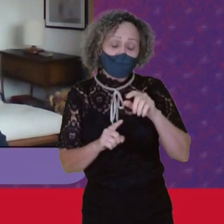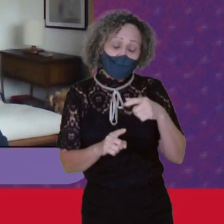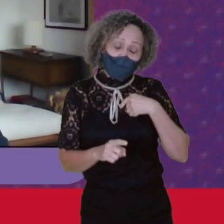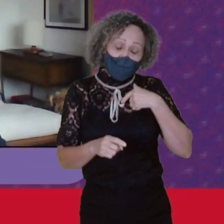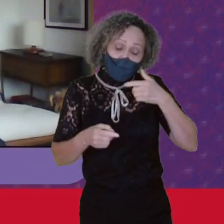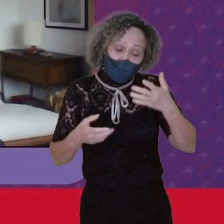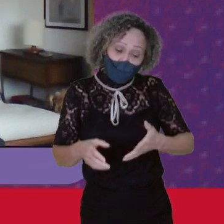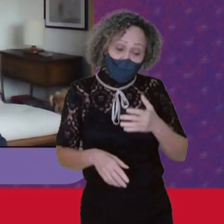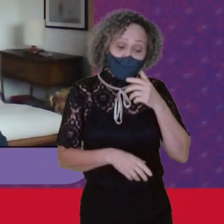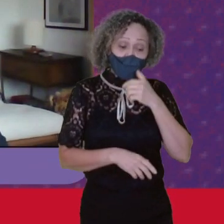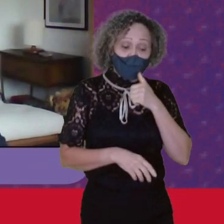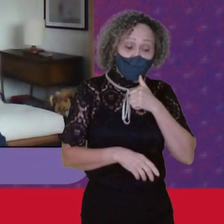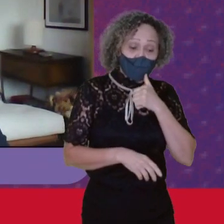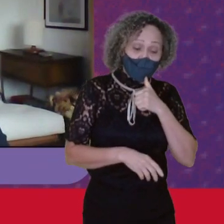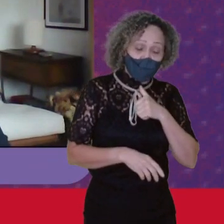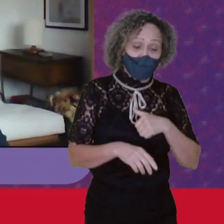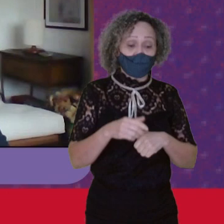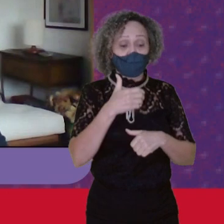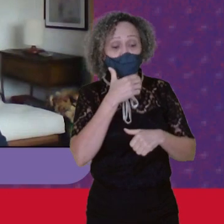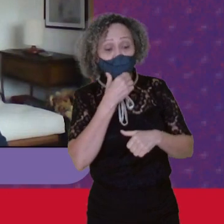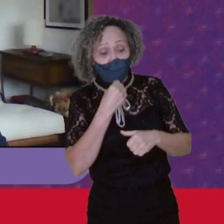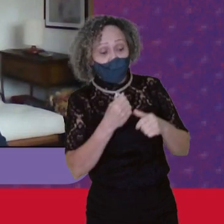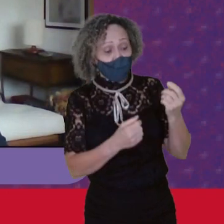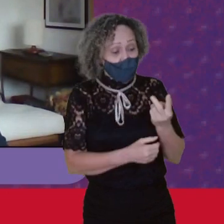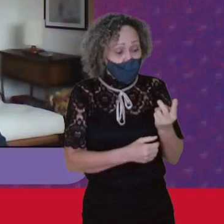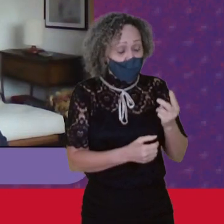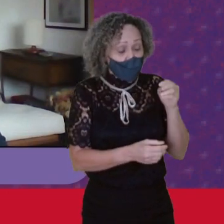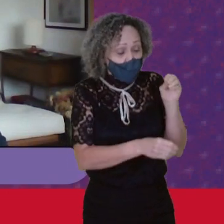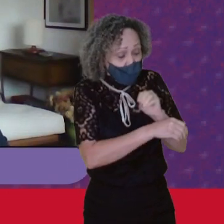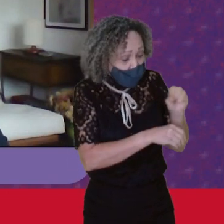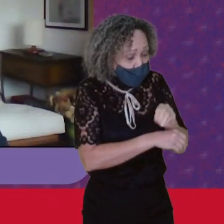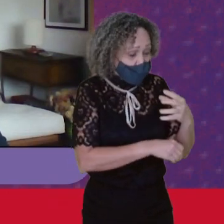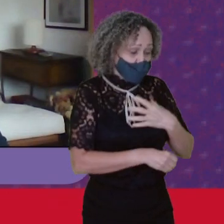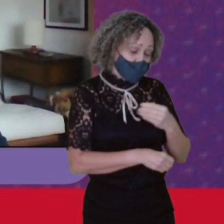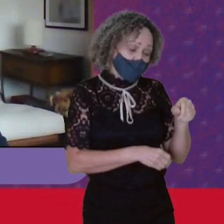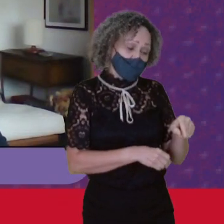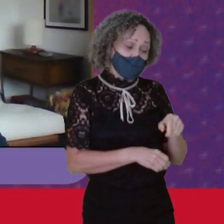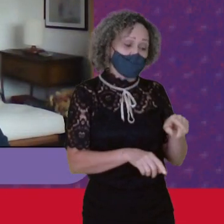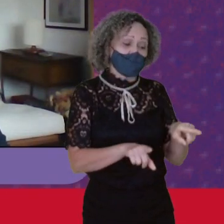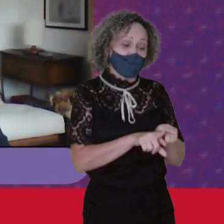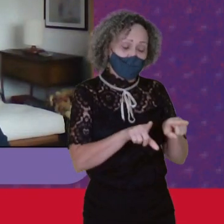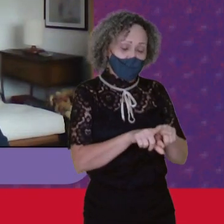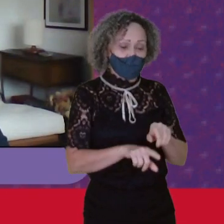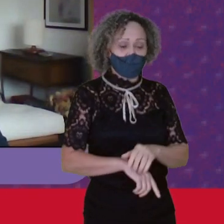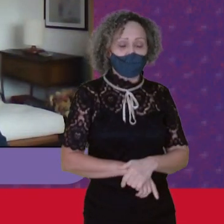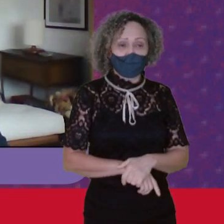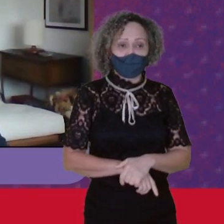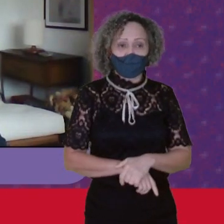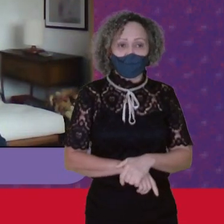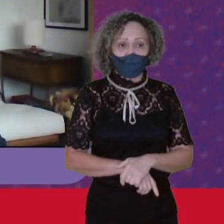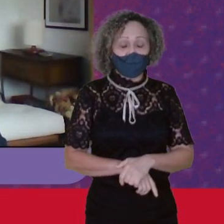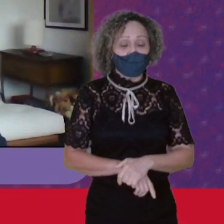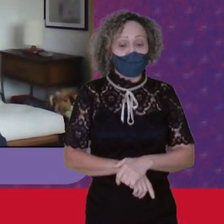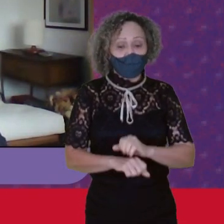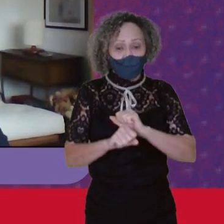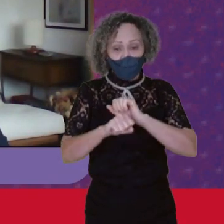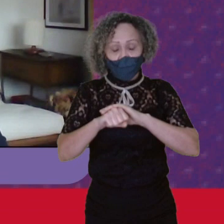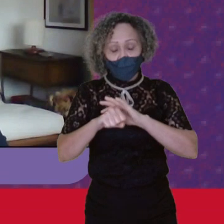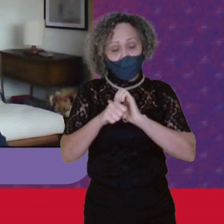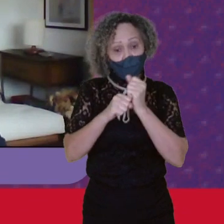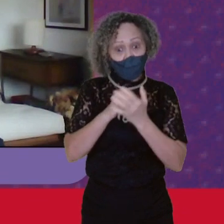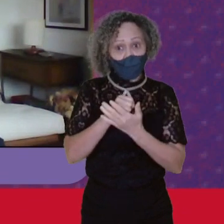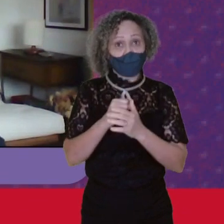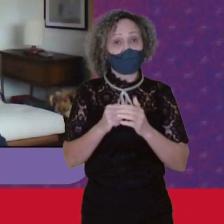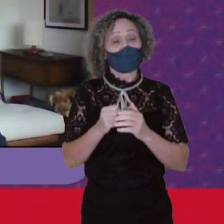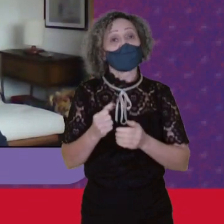centro A vida No centro E acho que a pandemia Nos ensinou isso Que a vida Está em primeiro lugar A